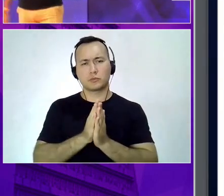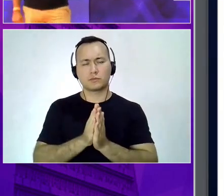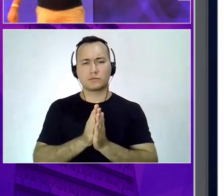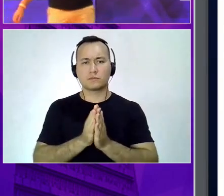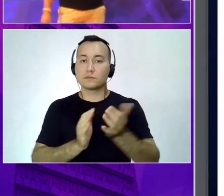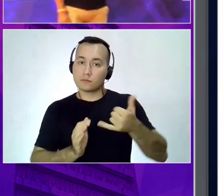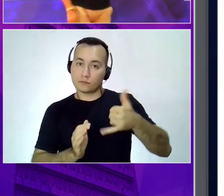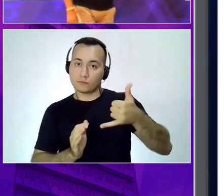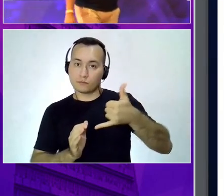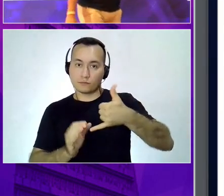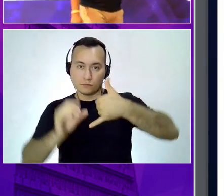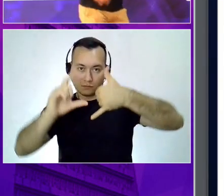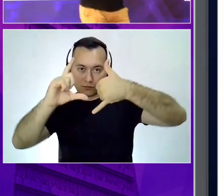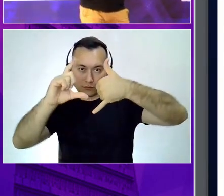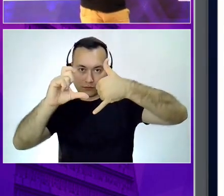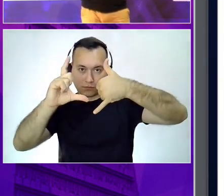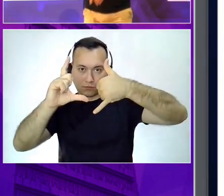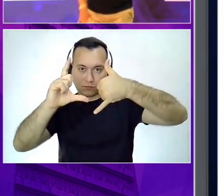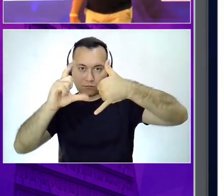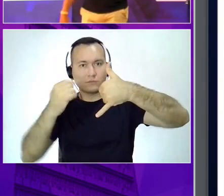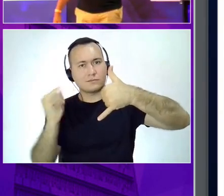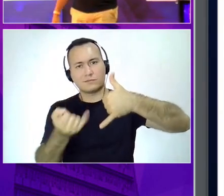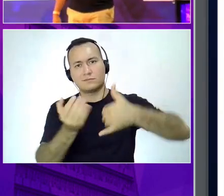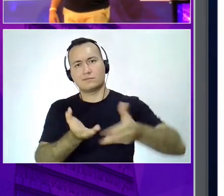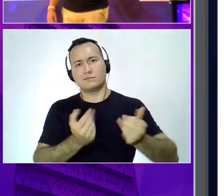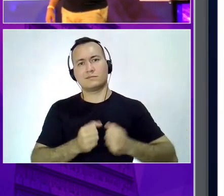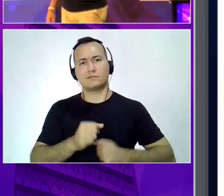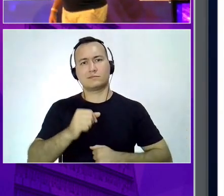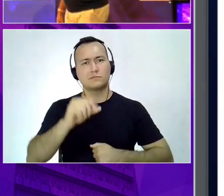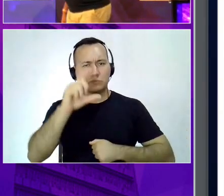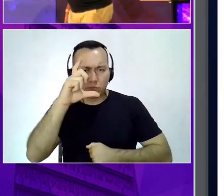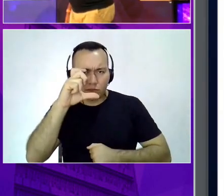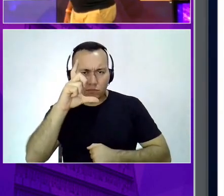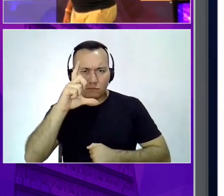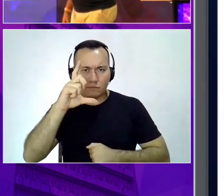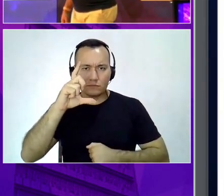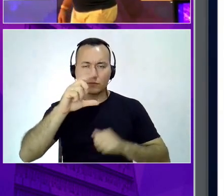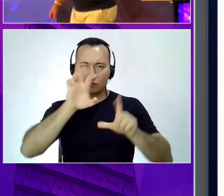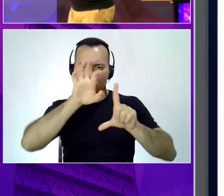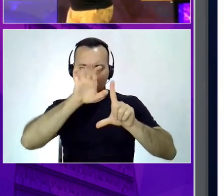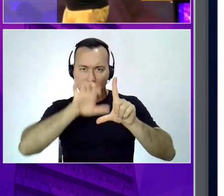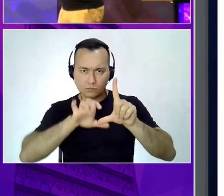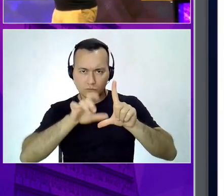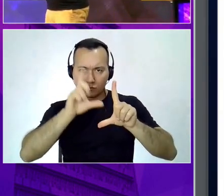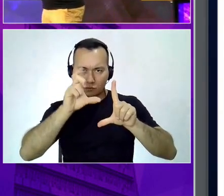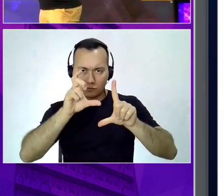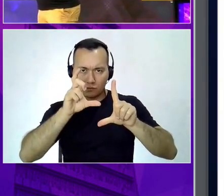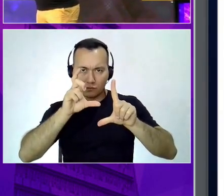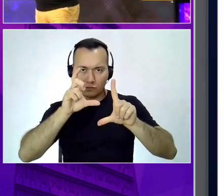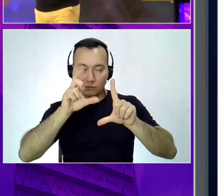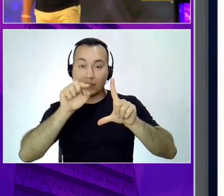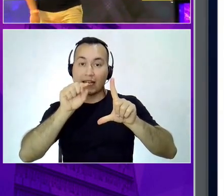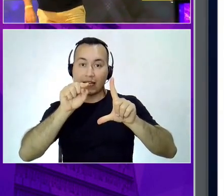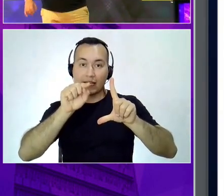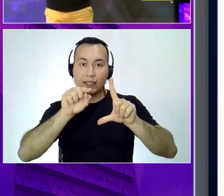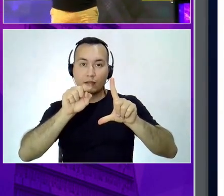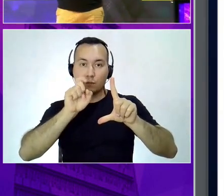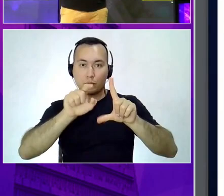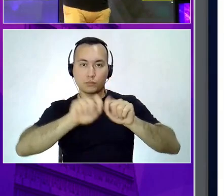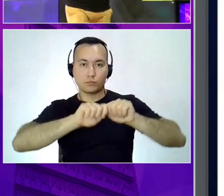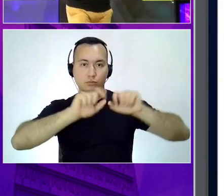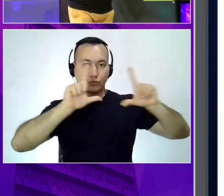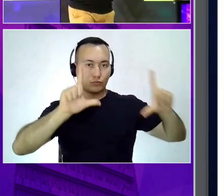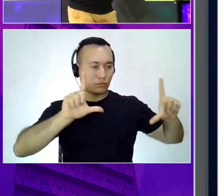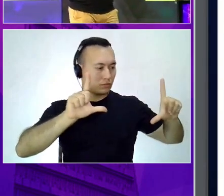está na tela e fazerem o teste dos cadeados de carreira. Porque no final desse teste, ele vai